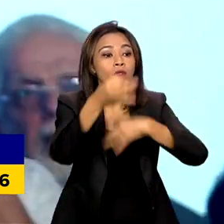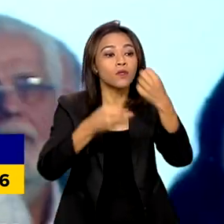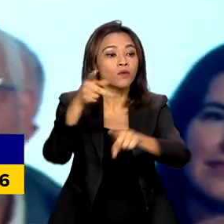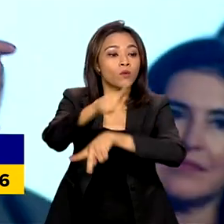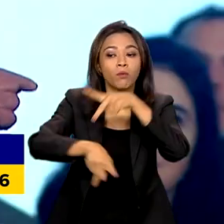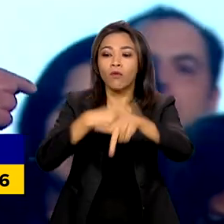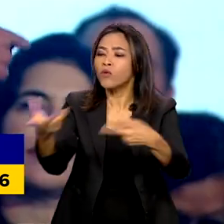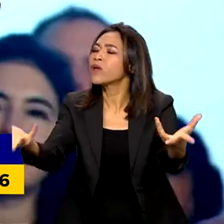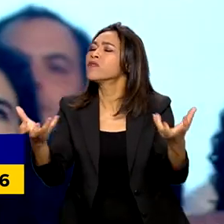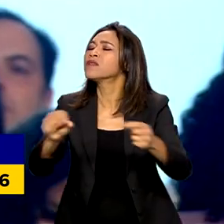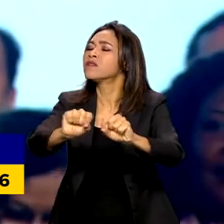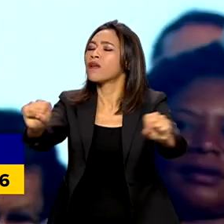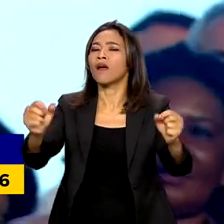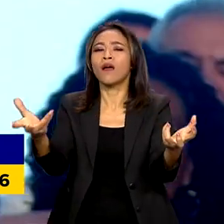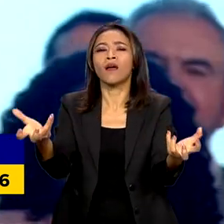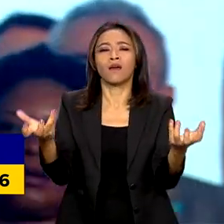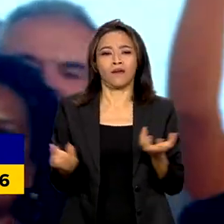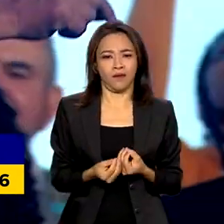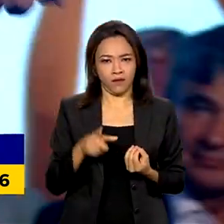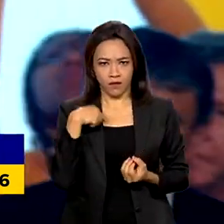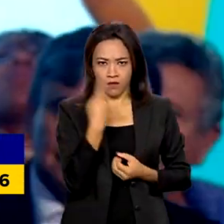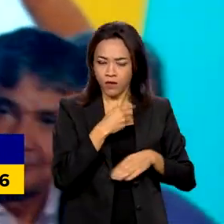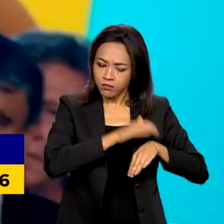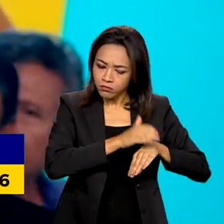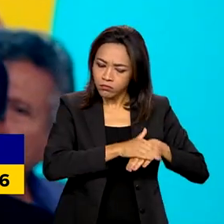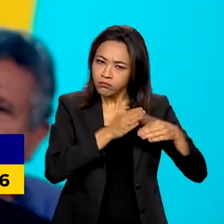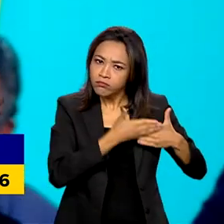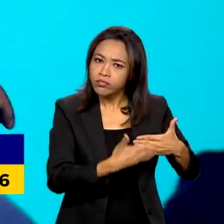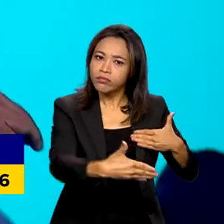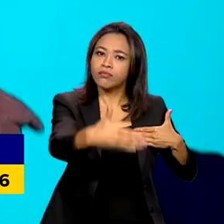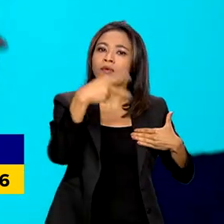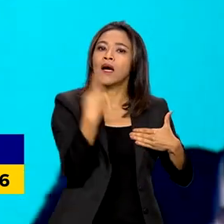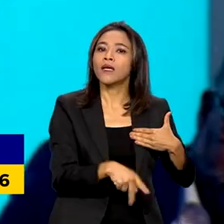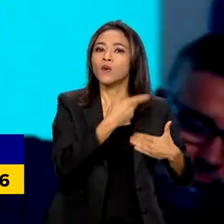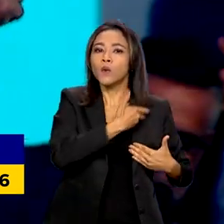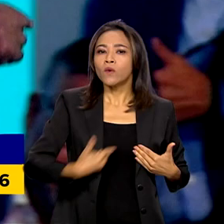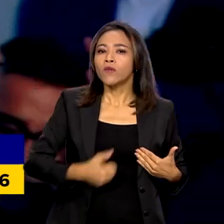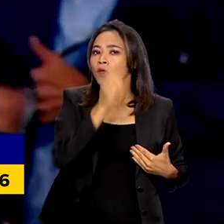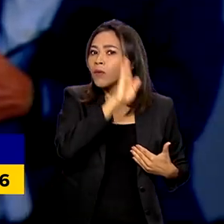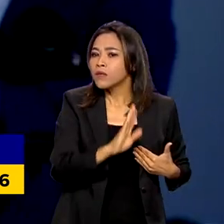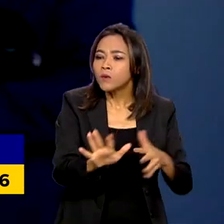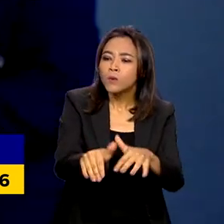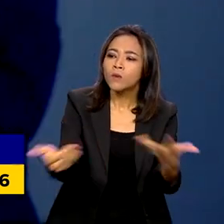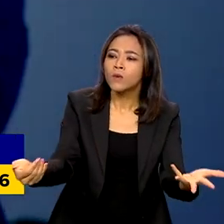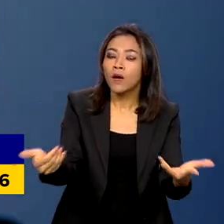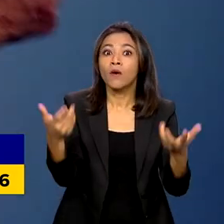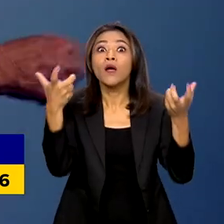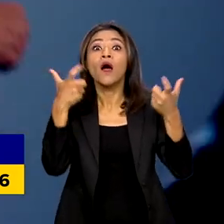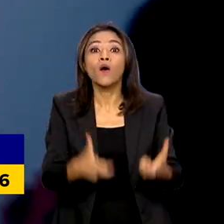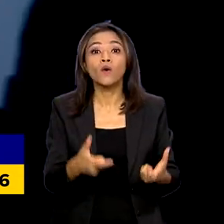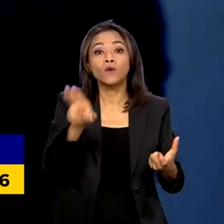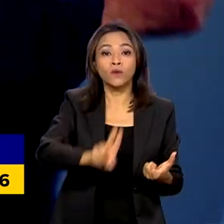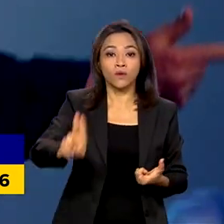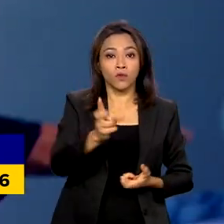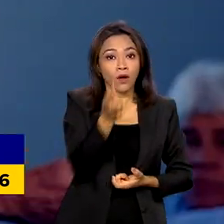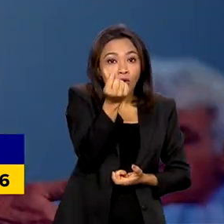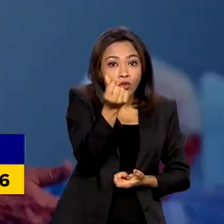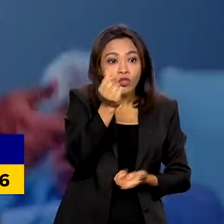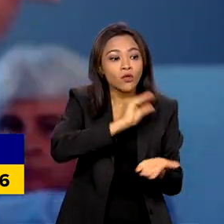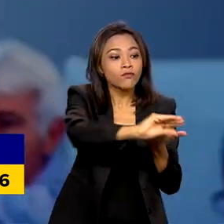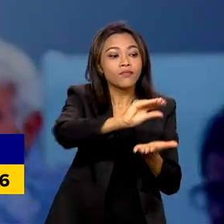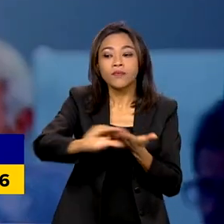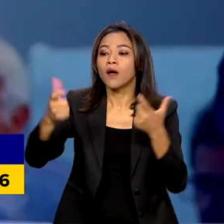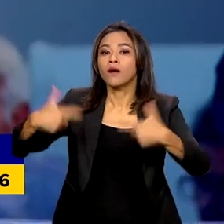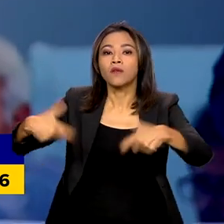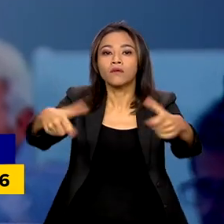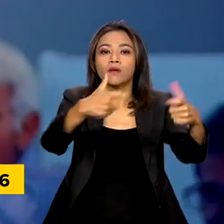vocês querem que a gente faça no governo brasileiro e aonde a gente aplica o dinheiro